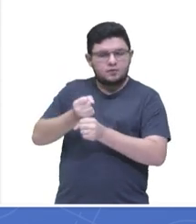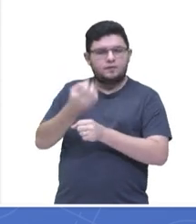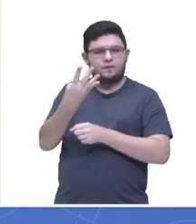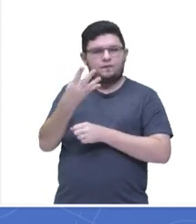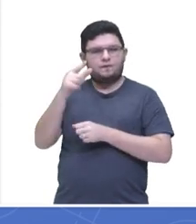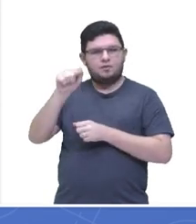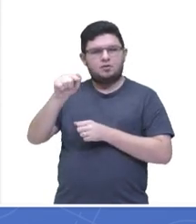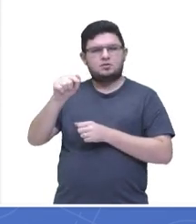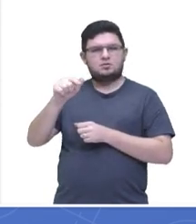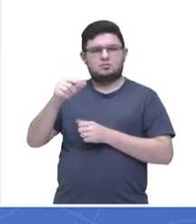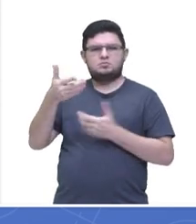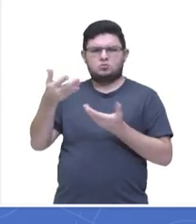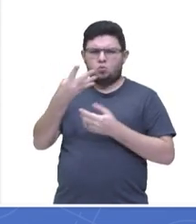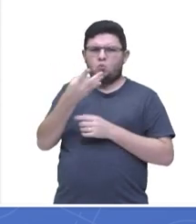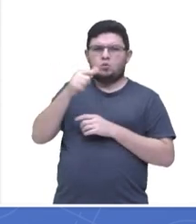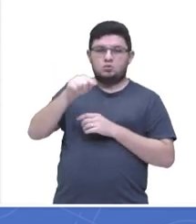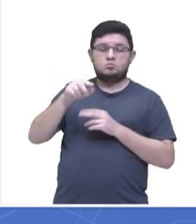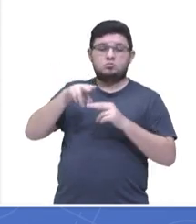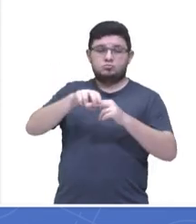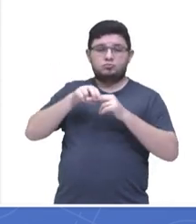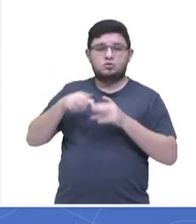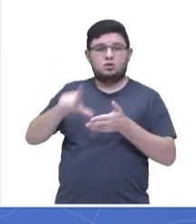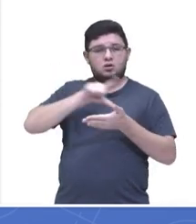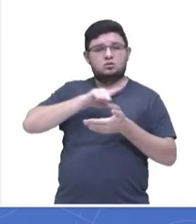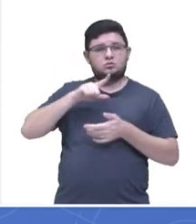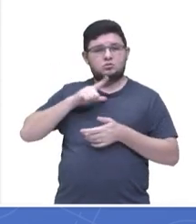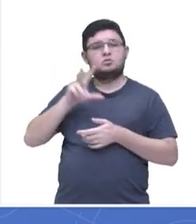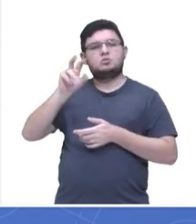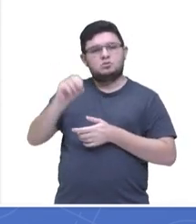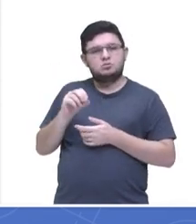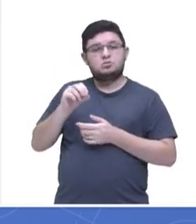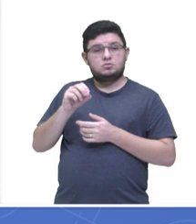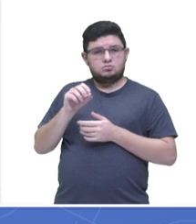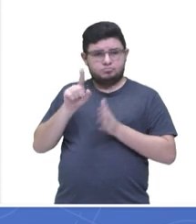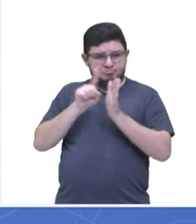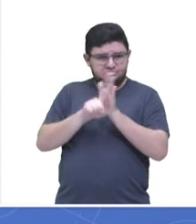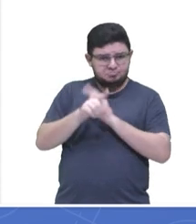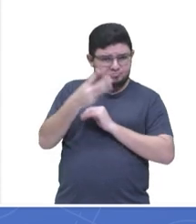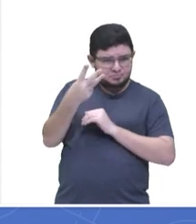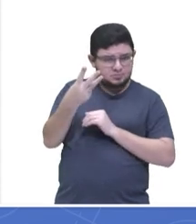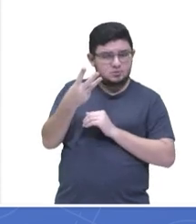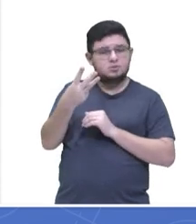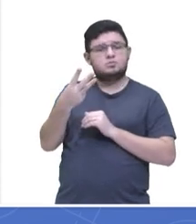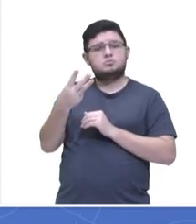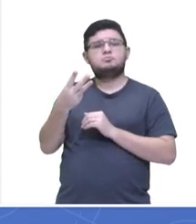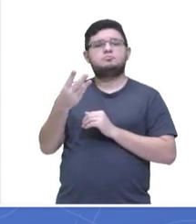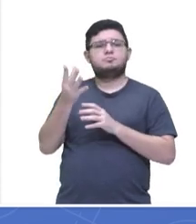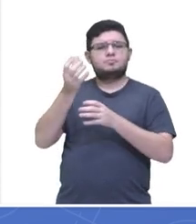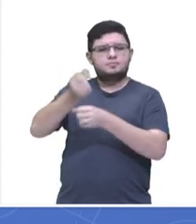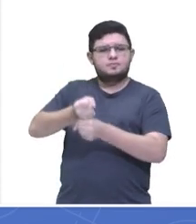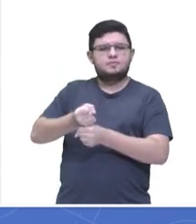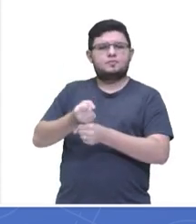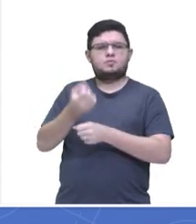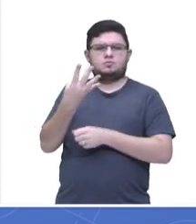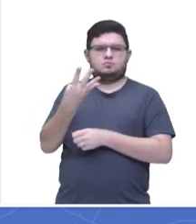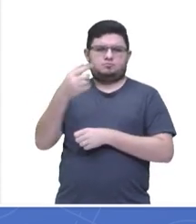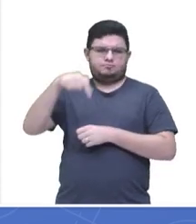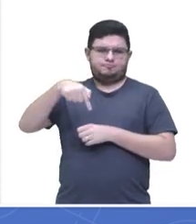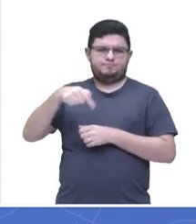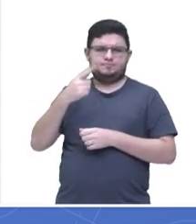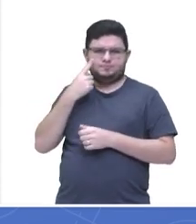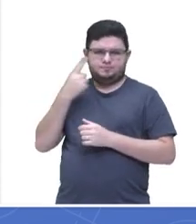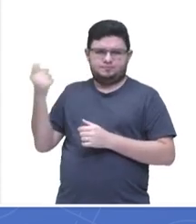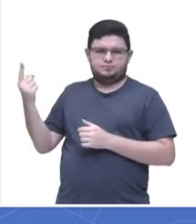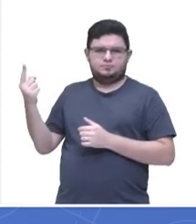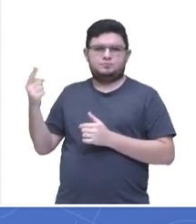inicialmente, nós tínhamos 50 números. Se eu tiro 3, no caso, 50 menos 3 é